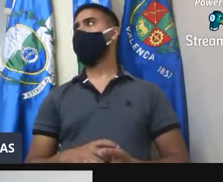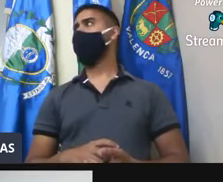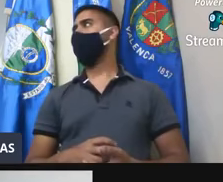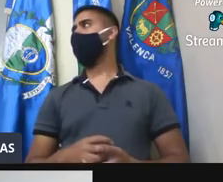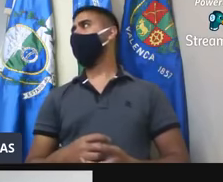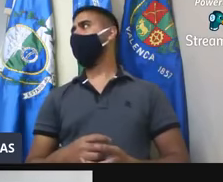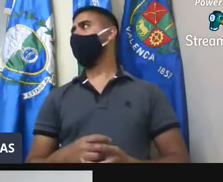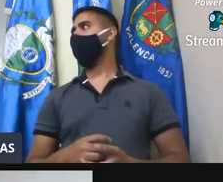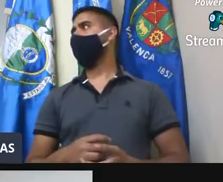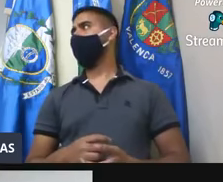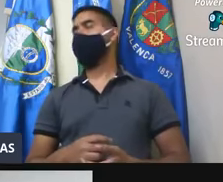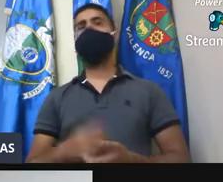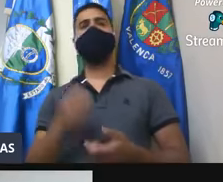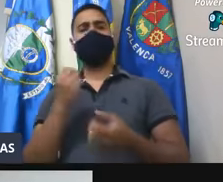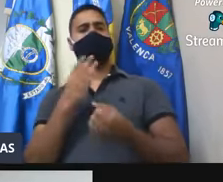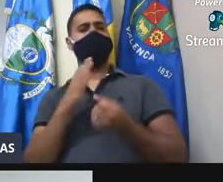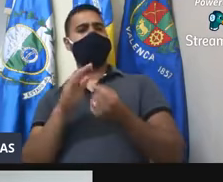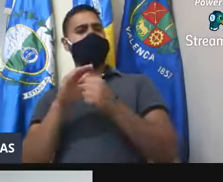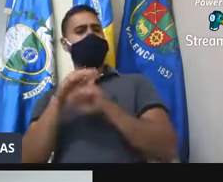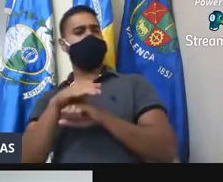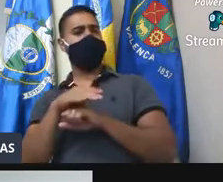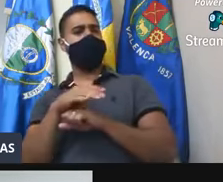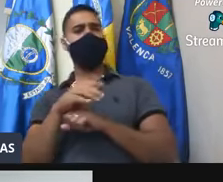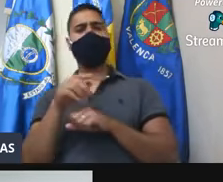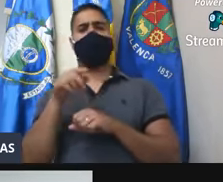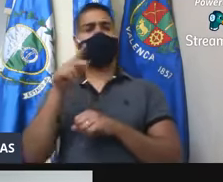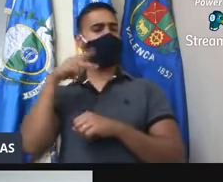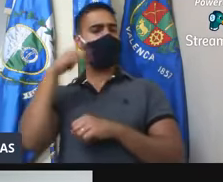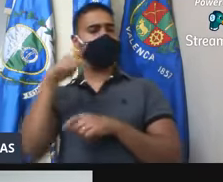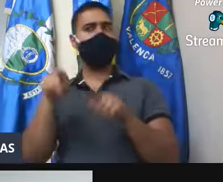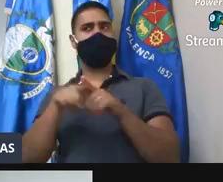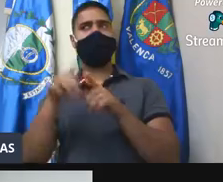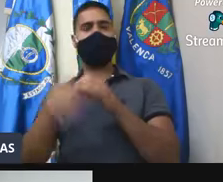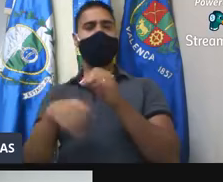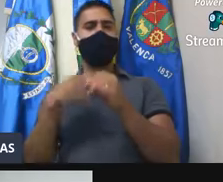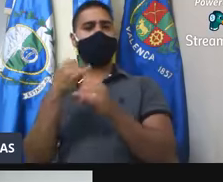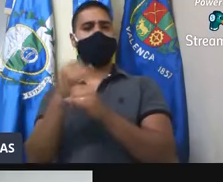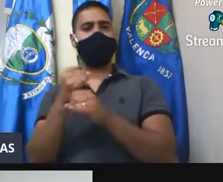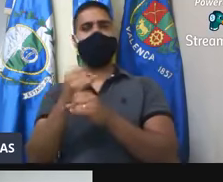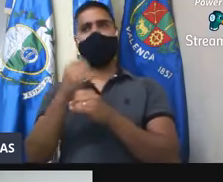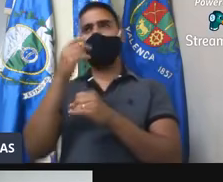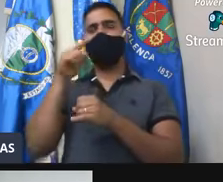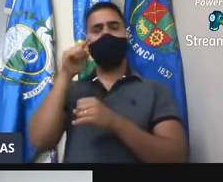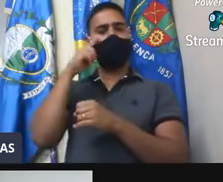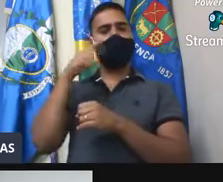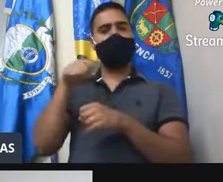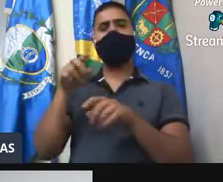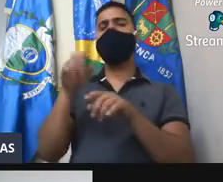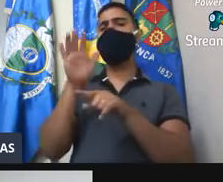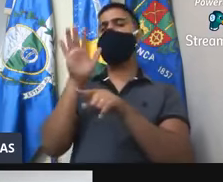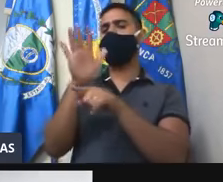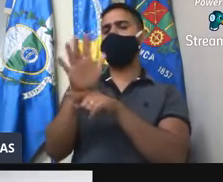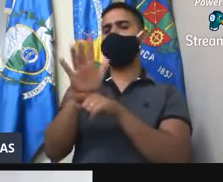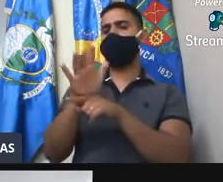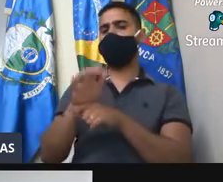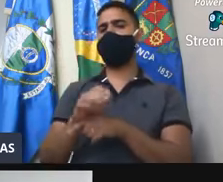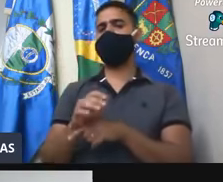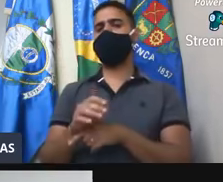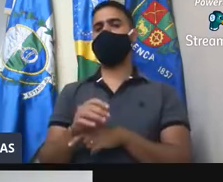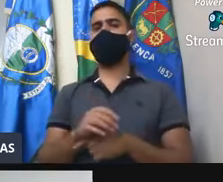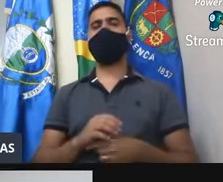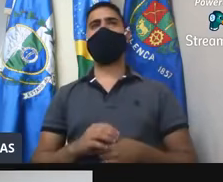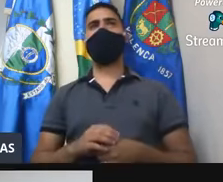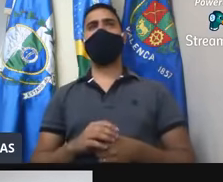noite. Boa noite, vereadores, internautas, assembleia que nos assiste aqui, sempre